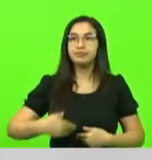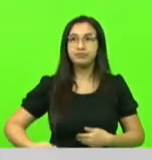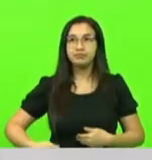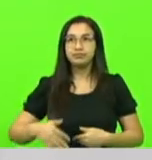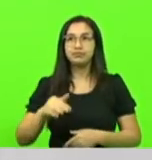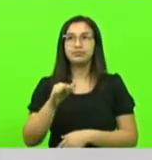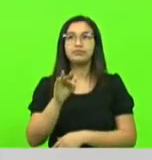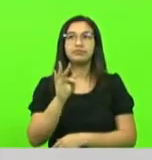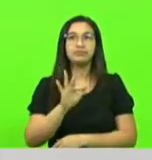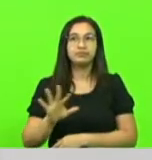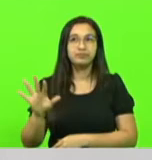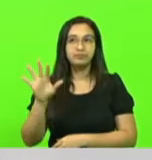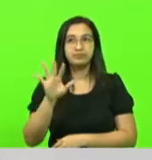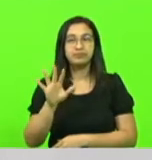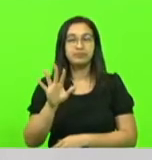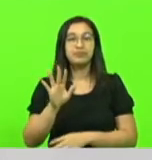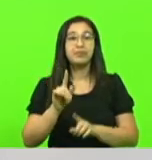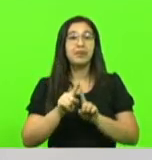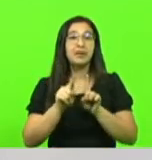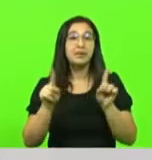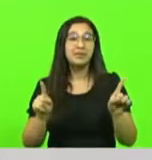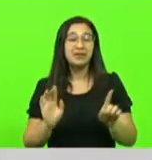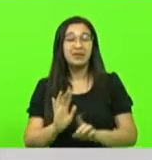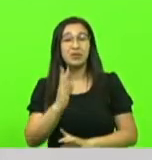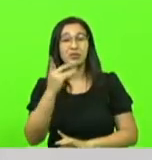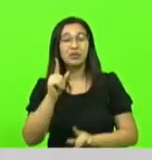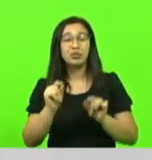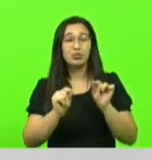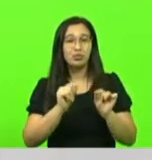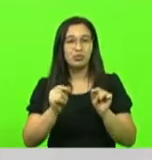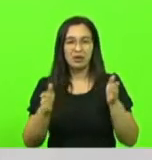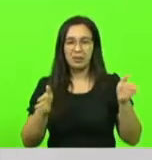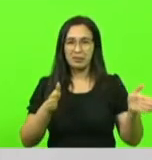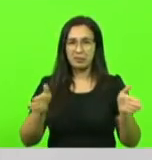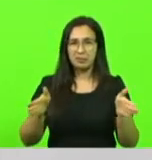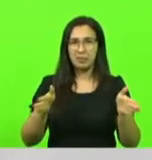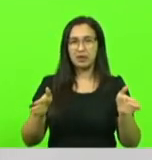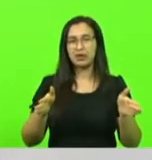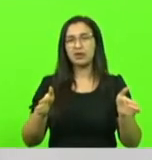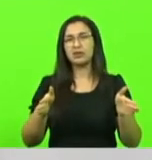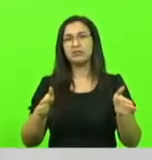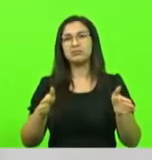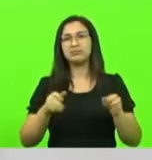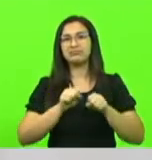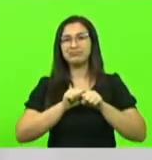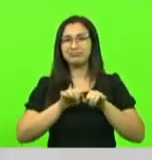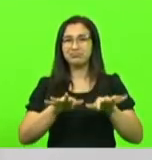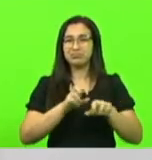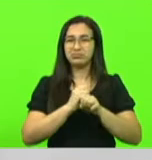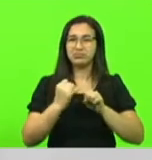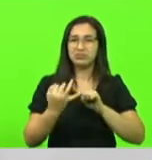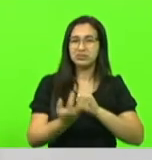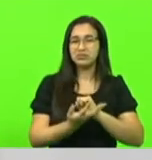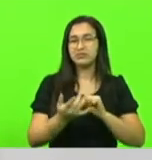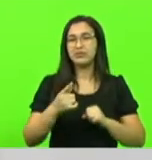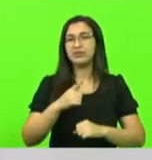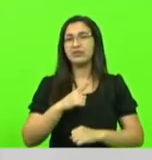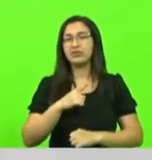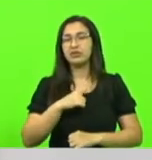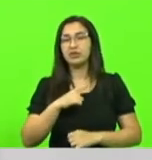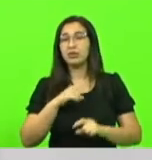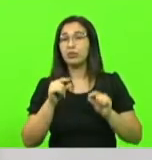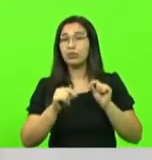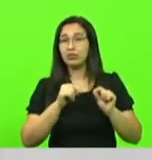muitas das licitações pelo período a pandemia derregulou um pouco a oferta e a demanda e